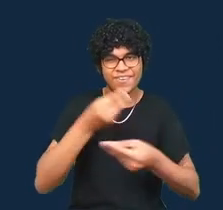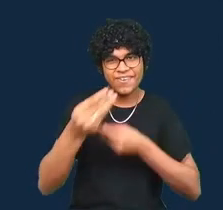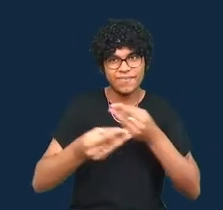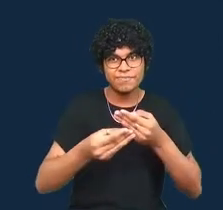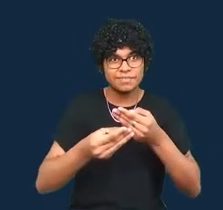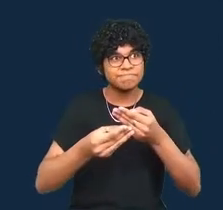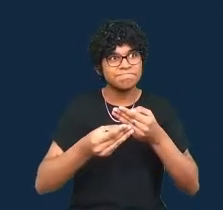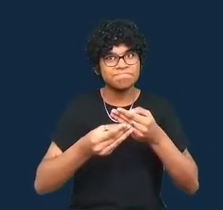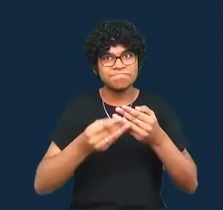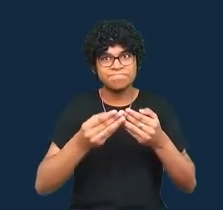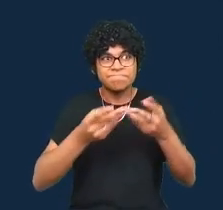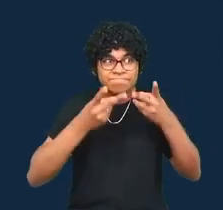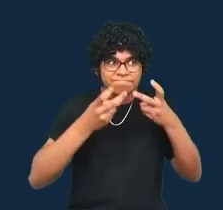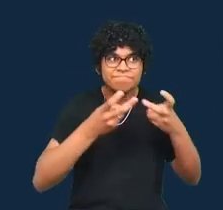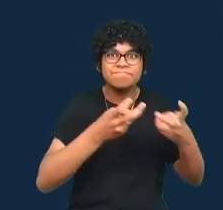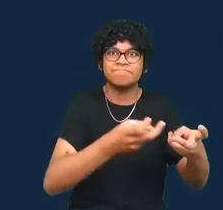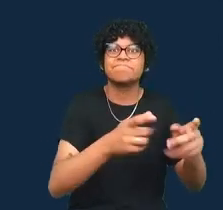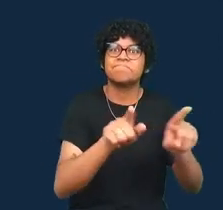projetos.